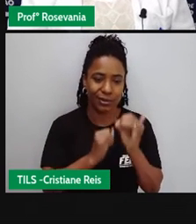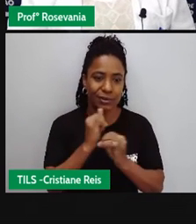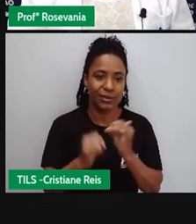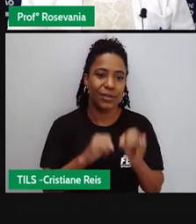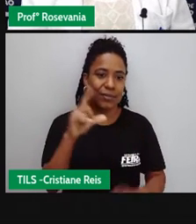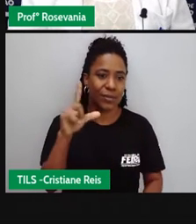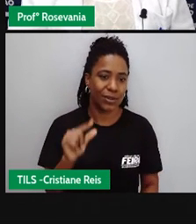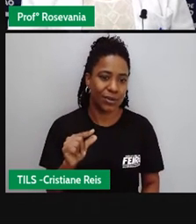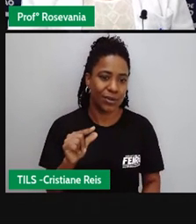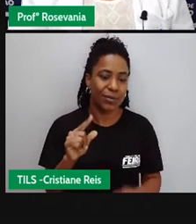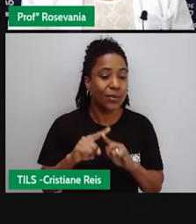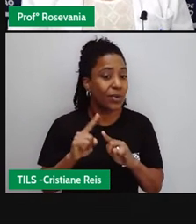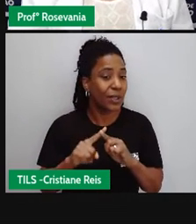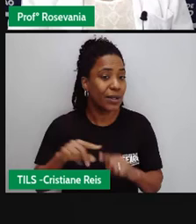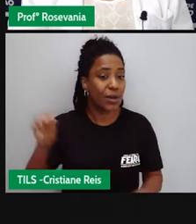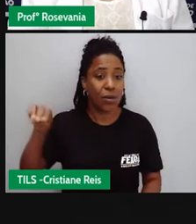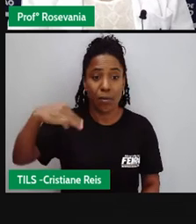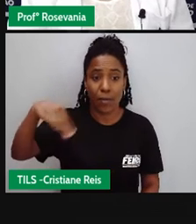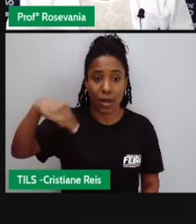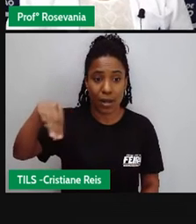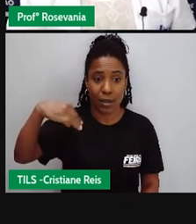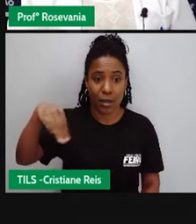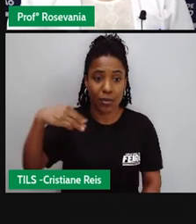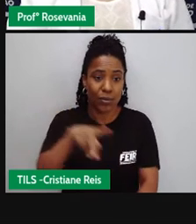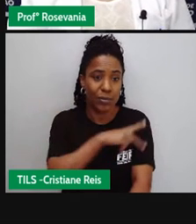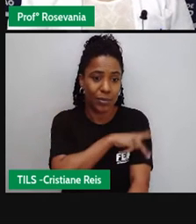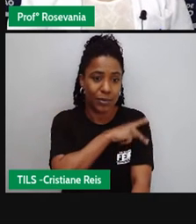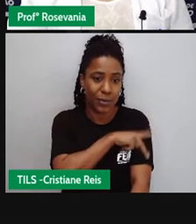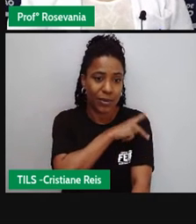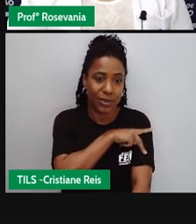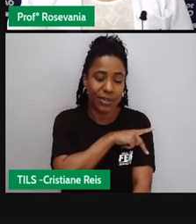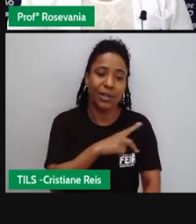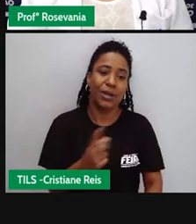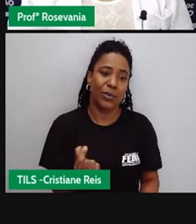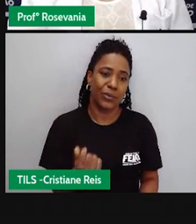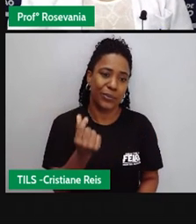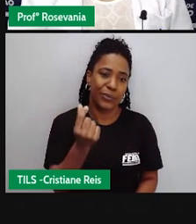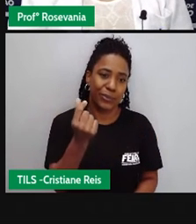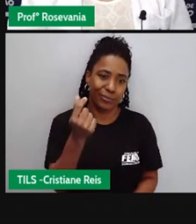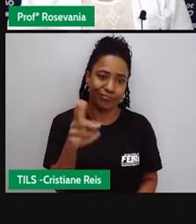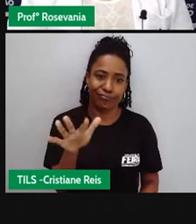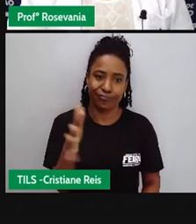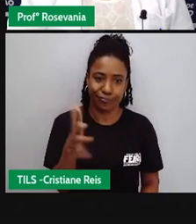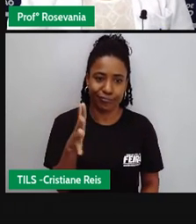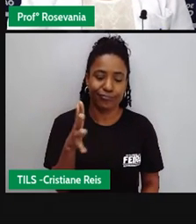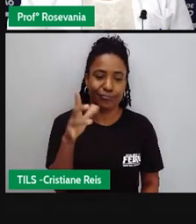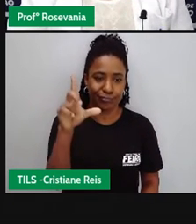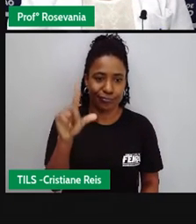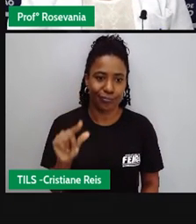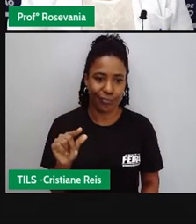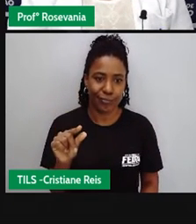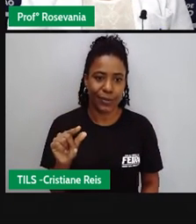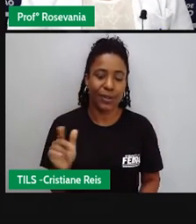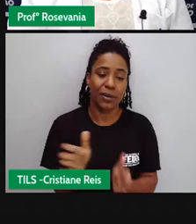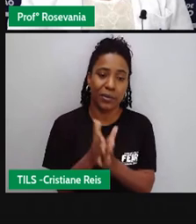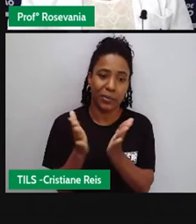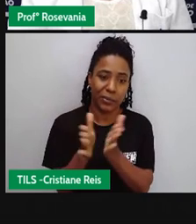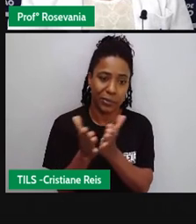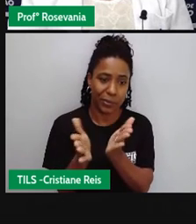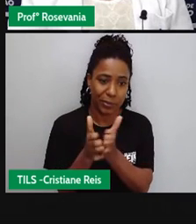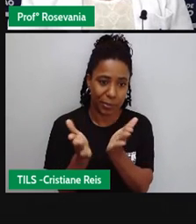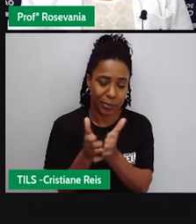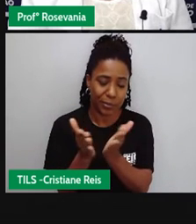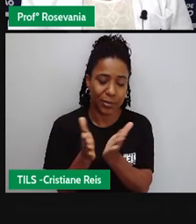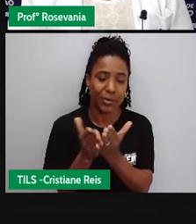distribuição de renda daqui desses dois estados, né. É o que vai chamar a atenção aí nessa região por serem estados mais pobres,